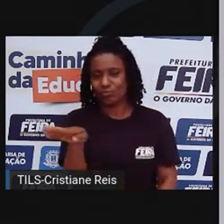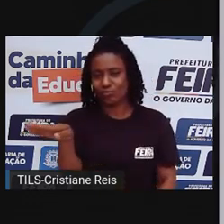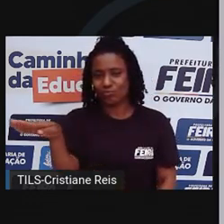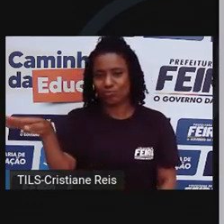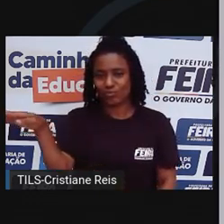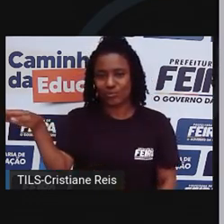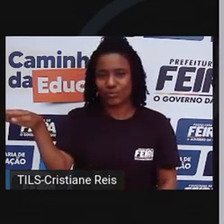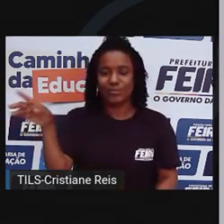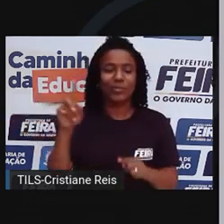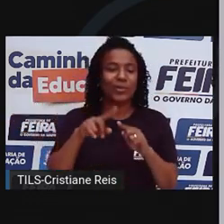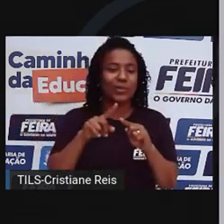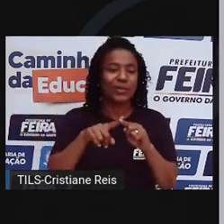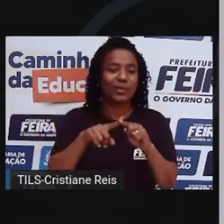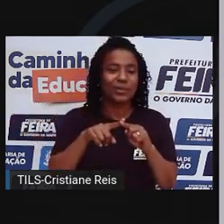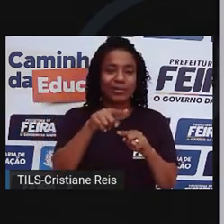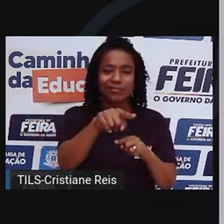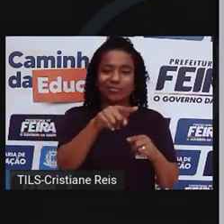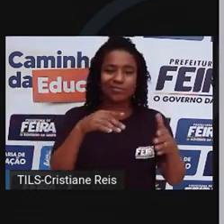interditado.